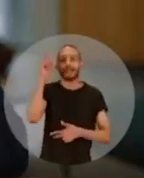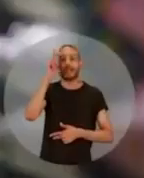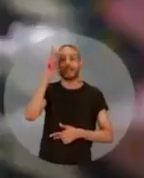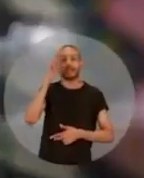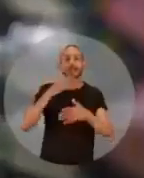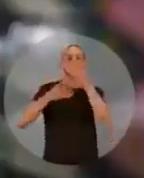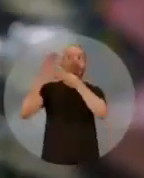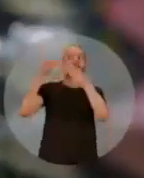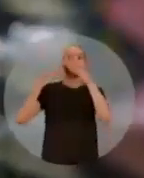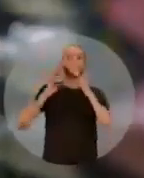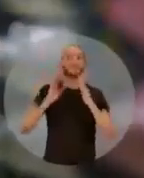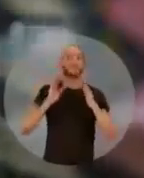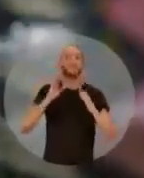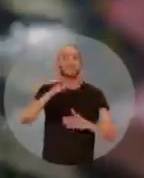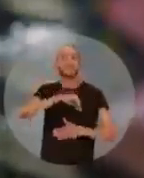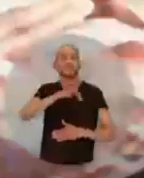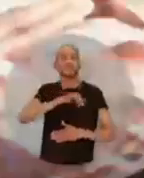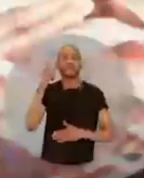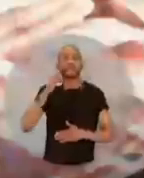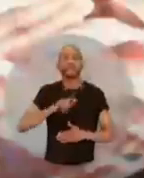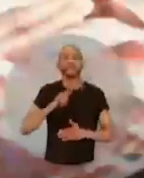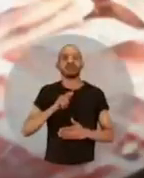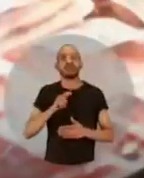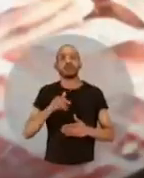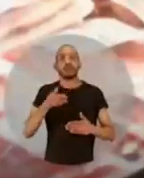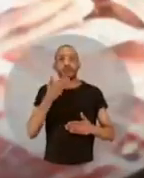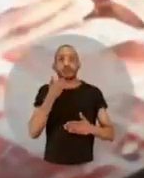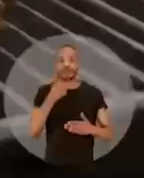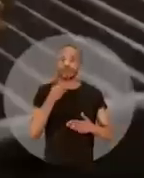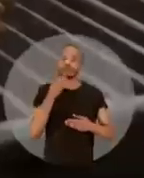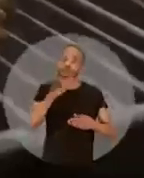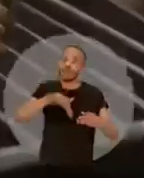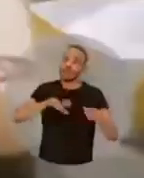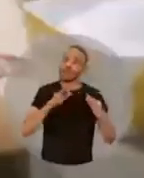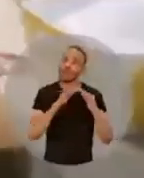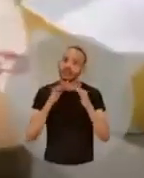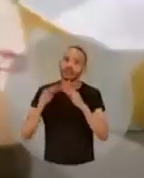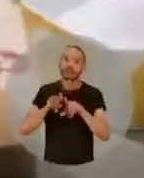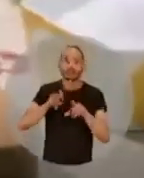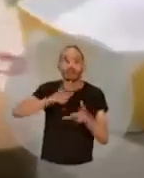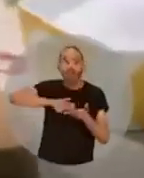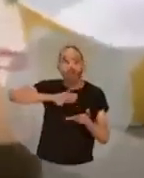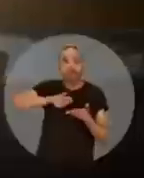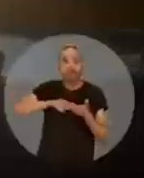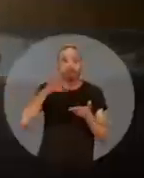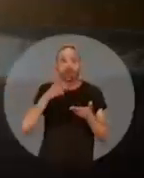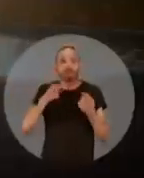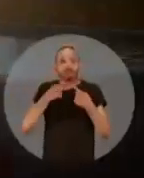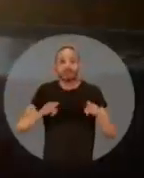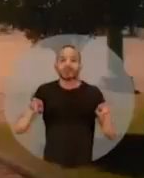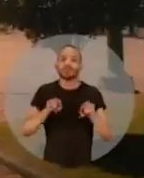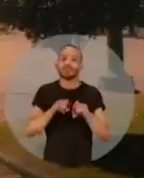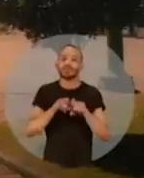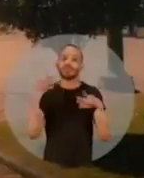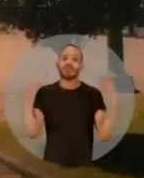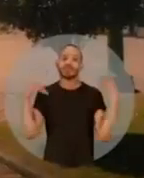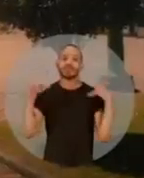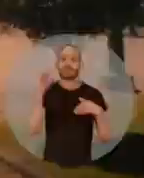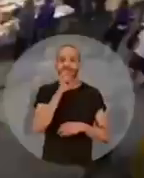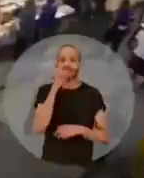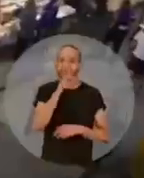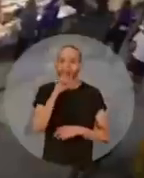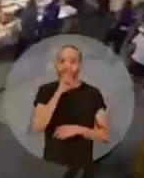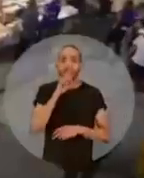lembra. Em nossa época, o salário dava pra abatecer as casas e ainda sobrava pro churrasco e pro passeio no fim de semana.